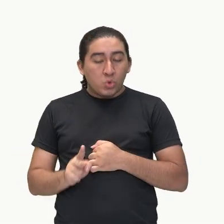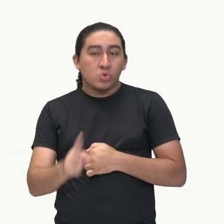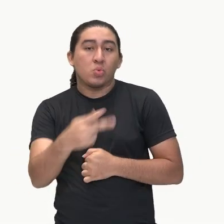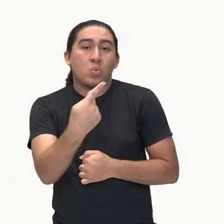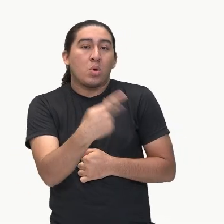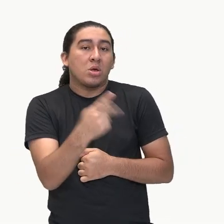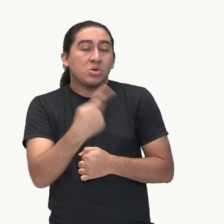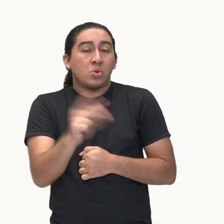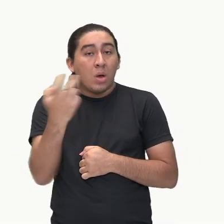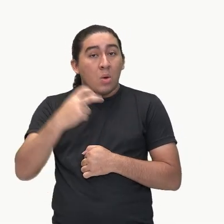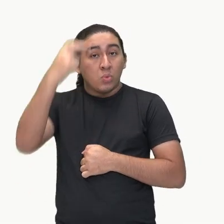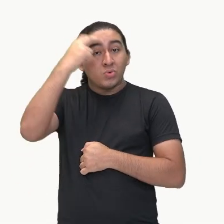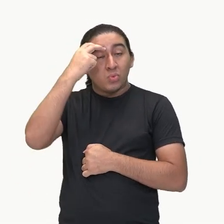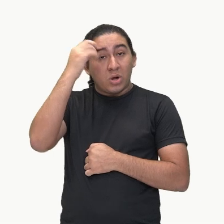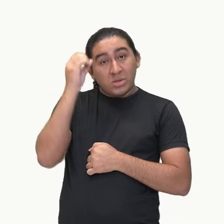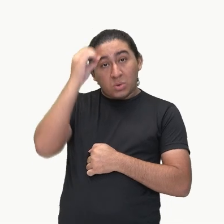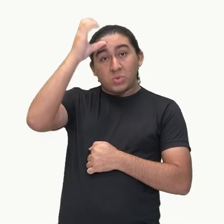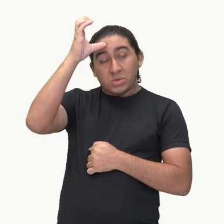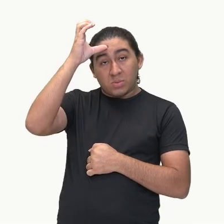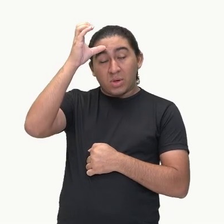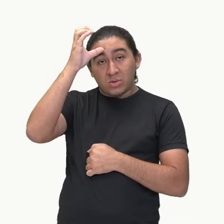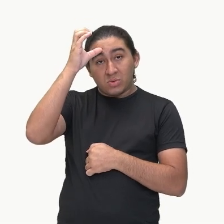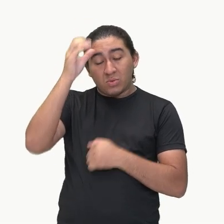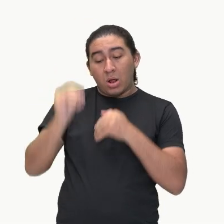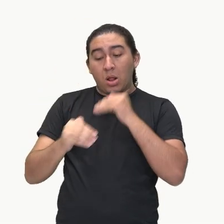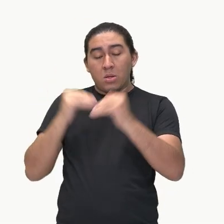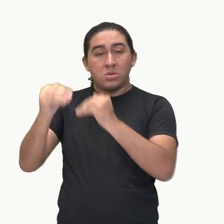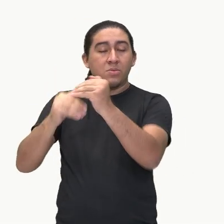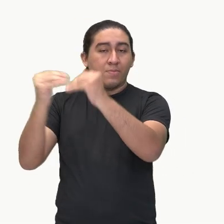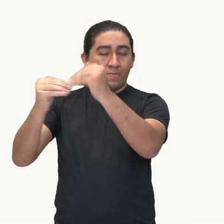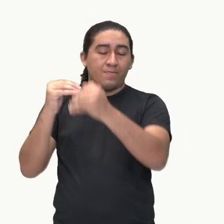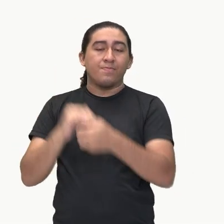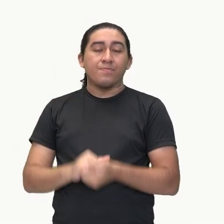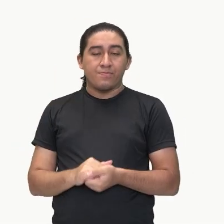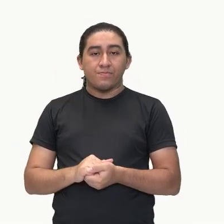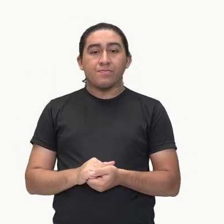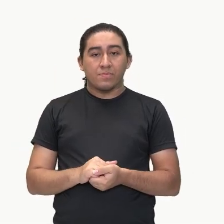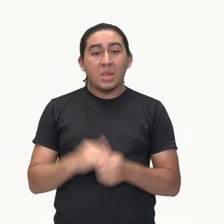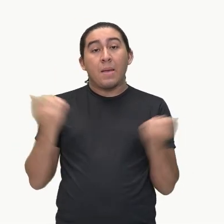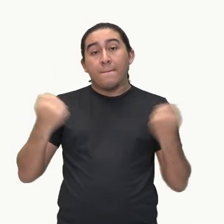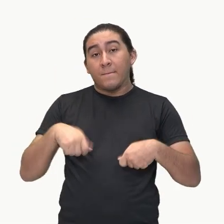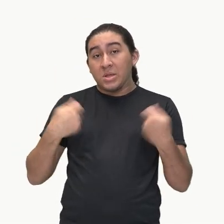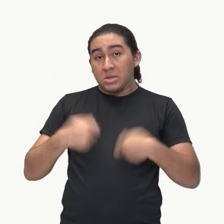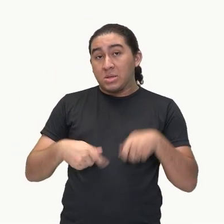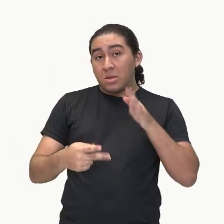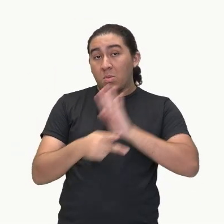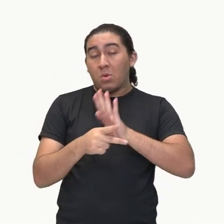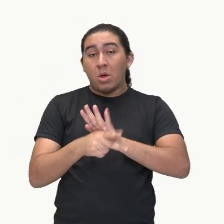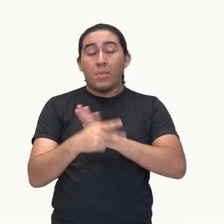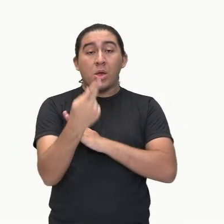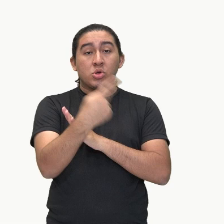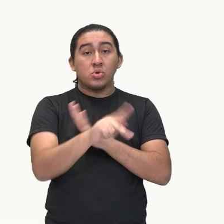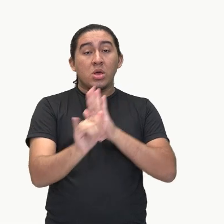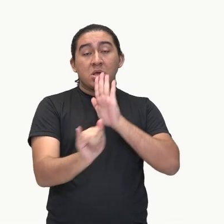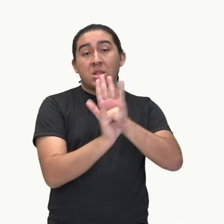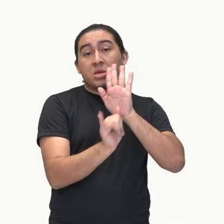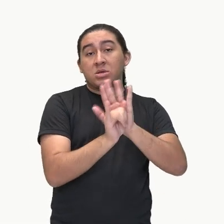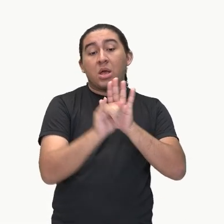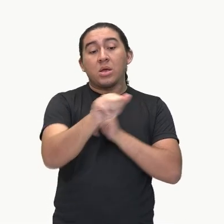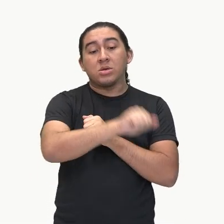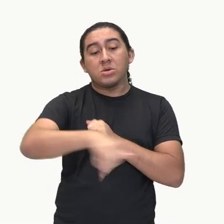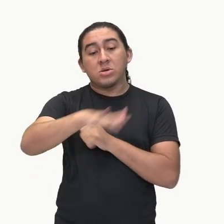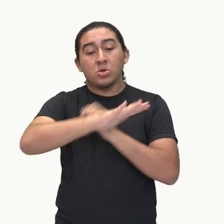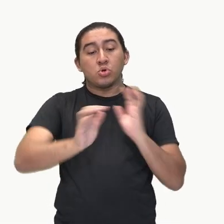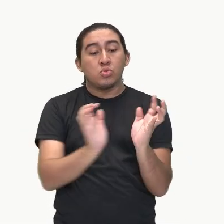saberes ao longo das gerações, necessários para a manutenção de uma identidade coletiva